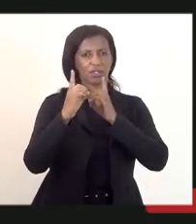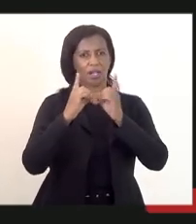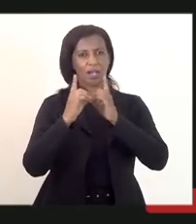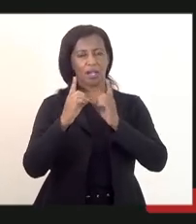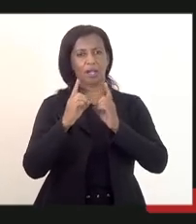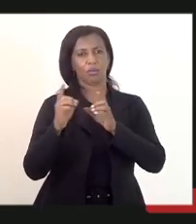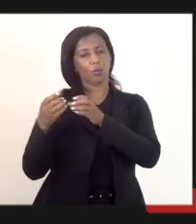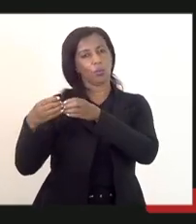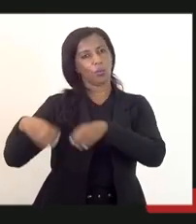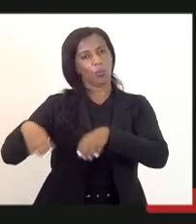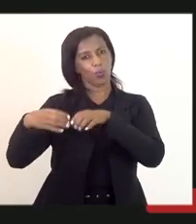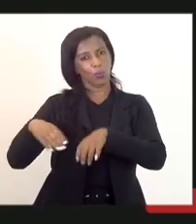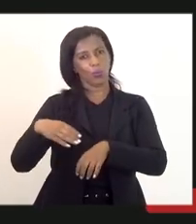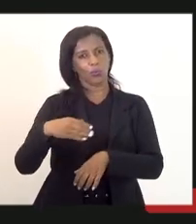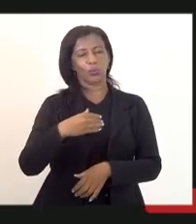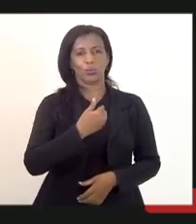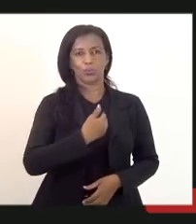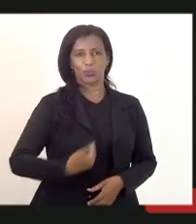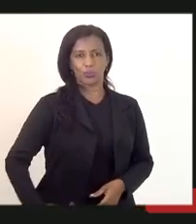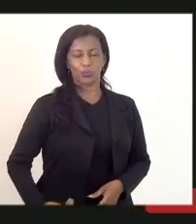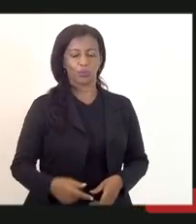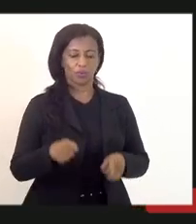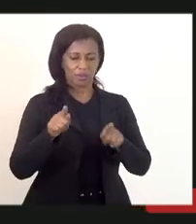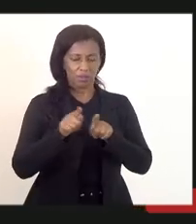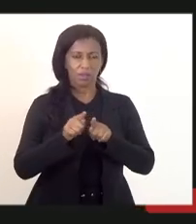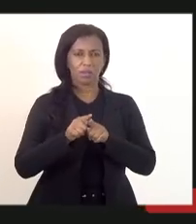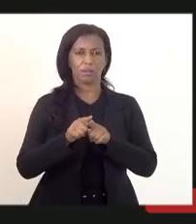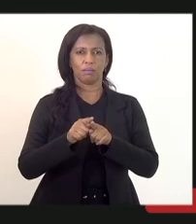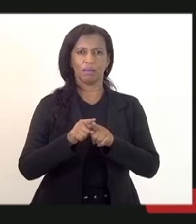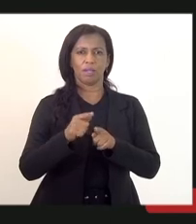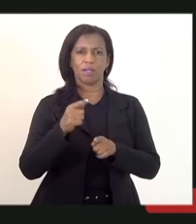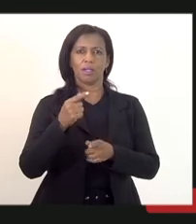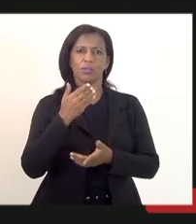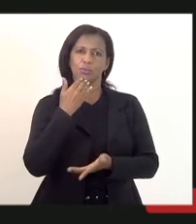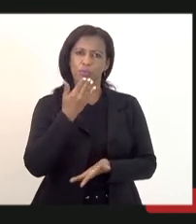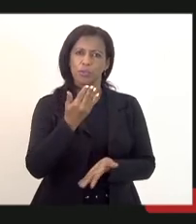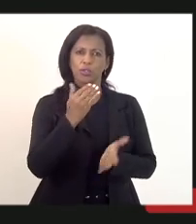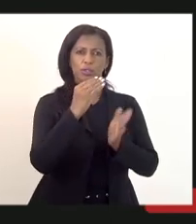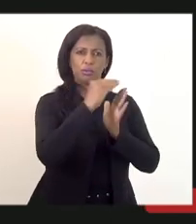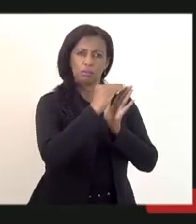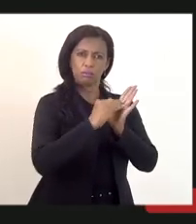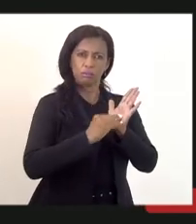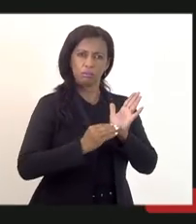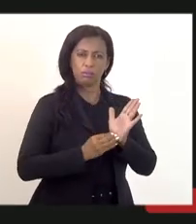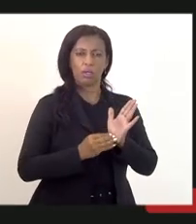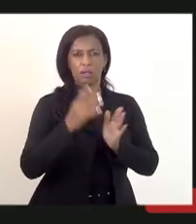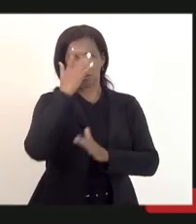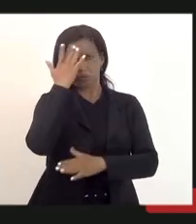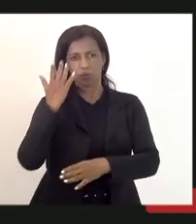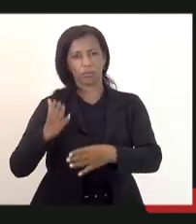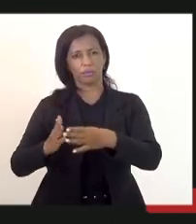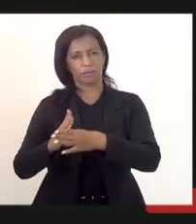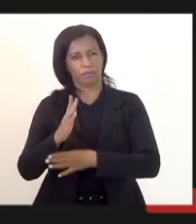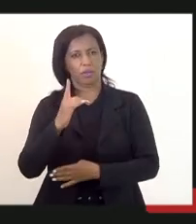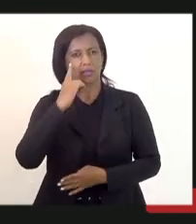concursos públicos e às demandas trazidas pelos aprovados. a gente teve avanços